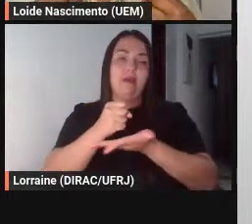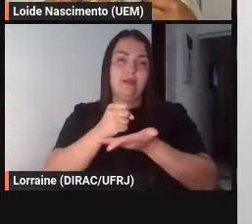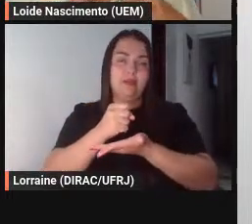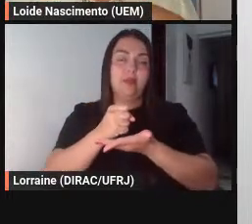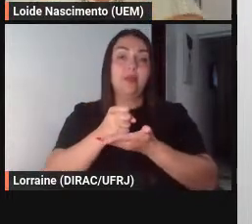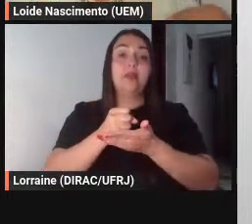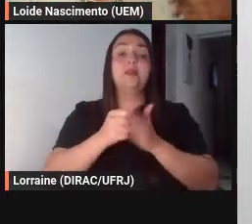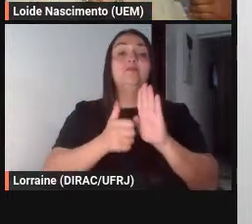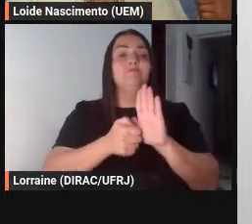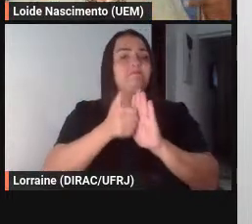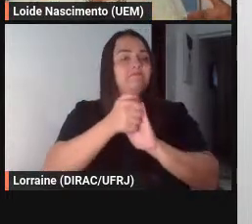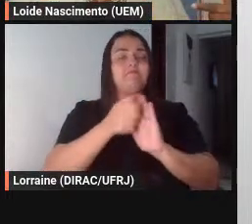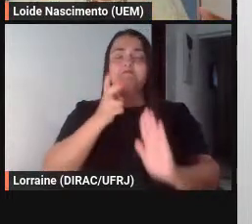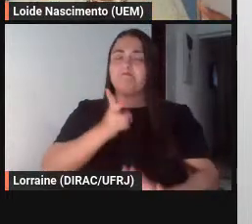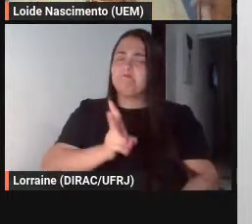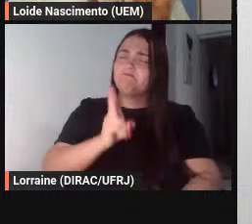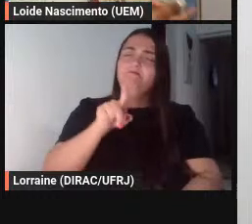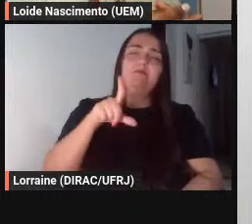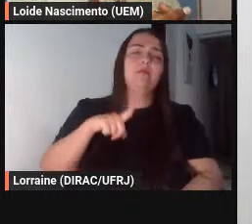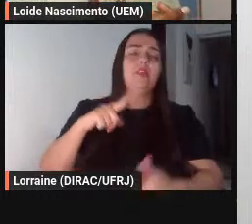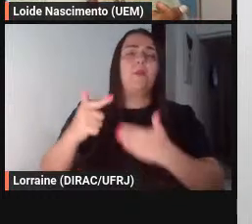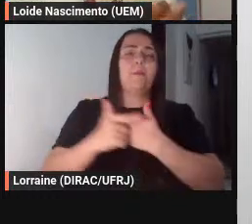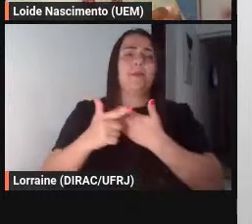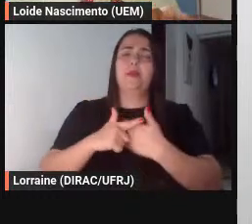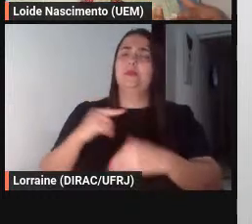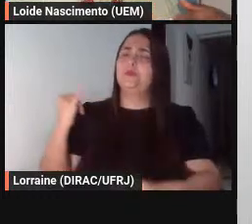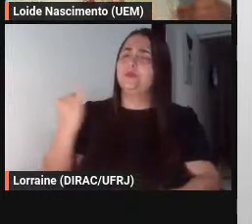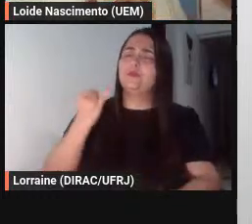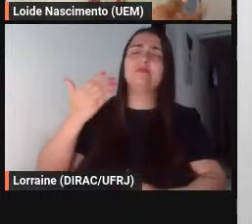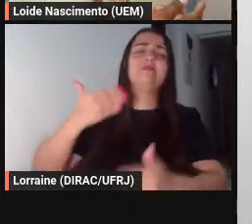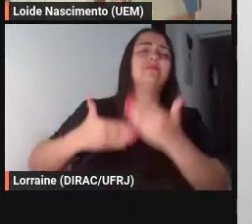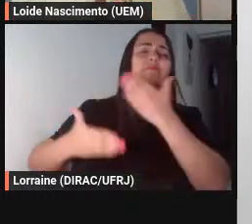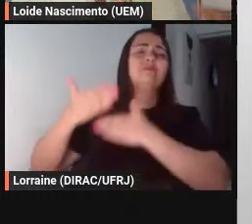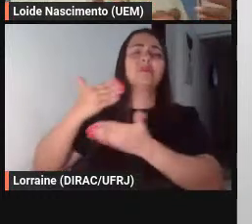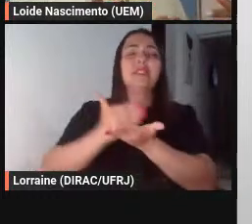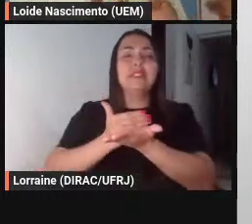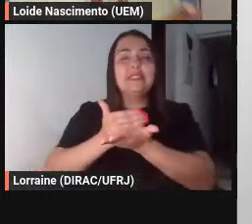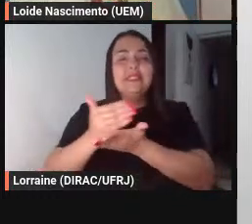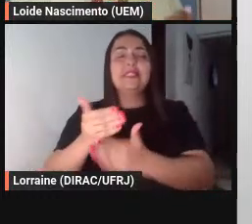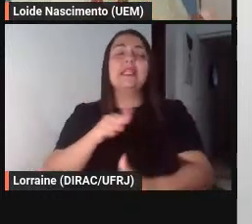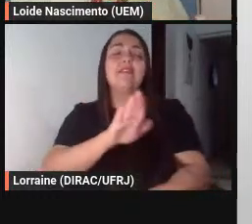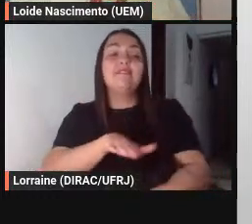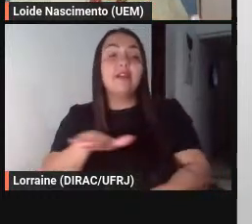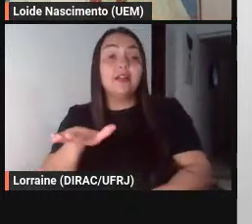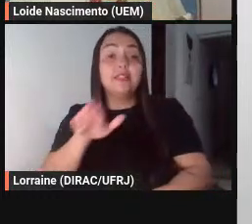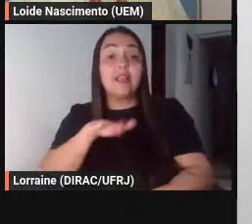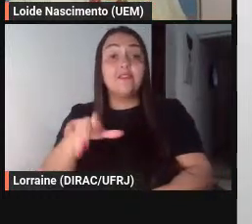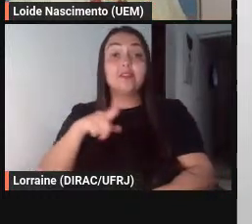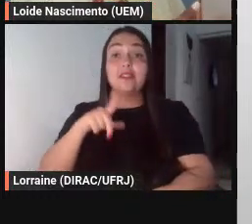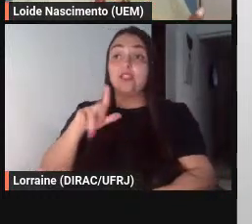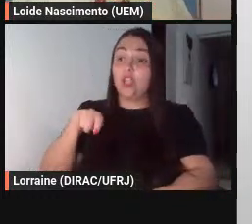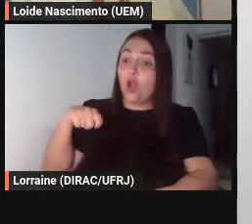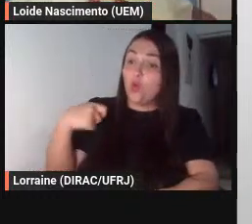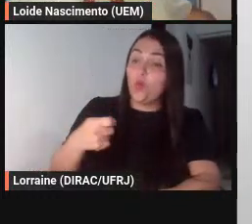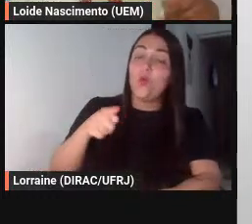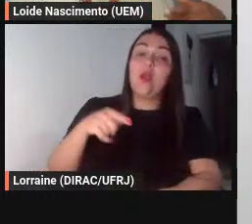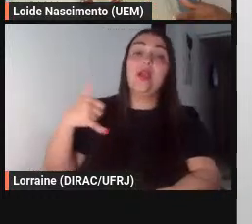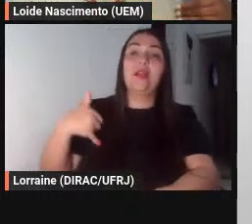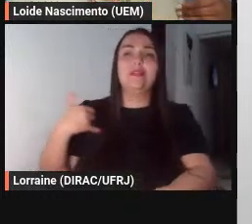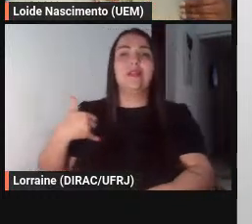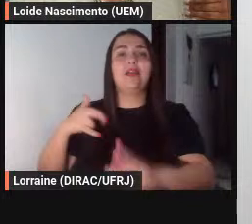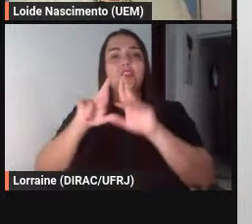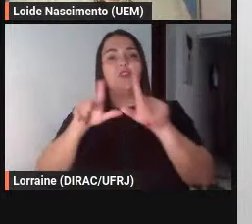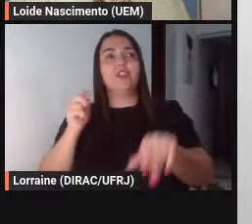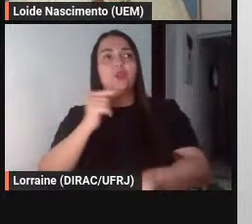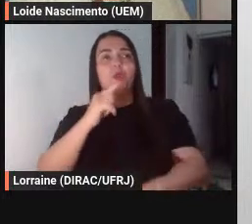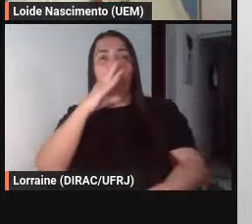ela continua ela teve um papel importante lá no início da infância quando a infância é reconhecida como idade diferente do adulto